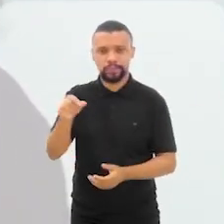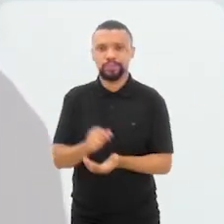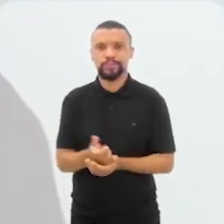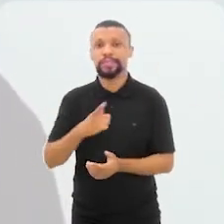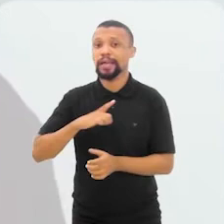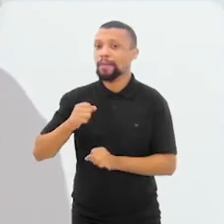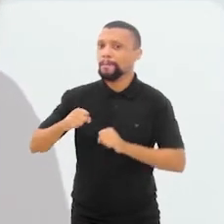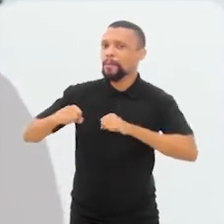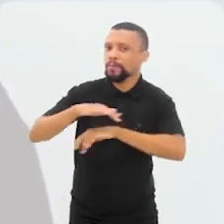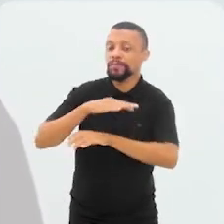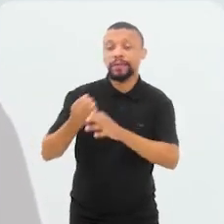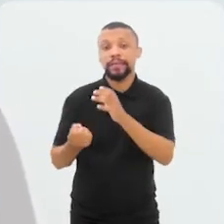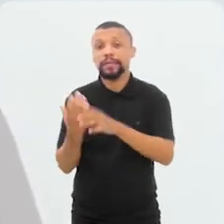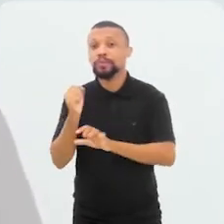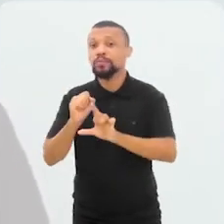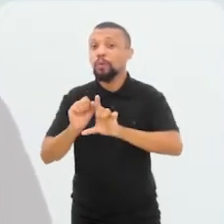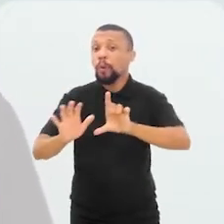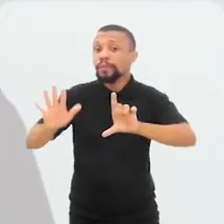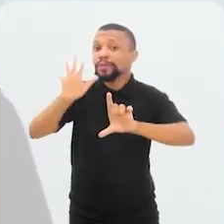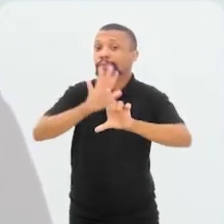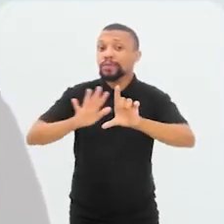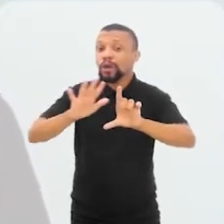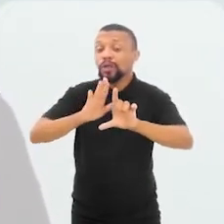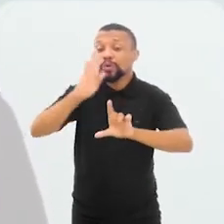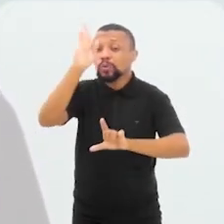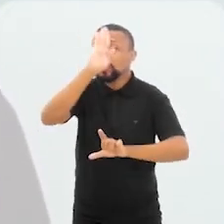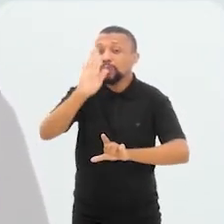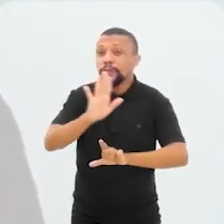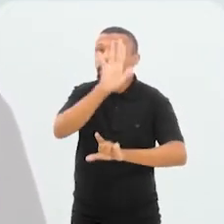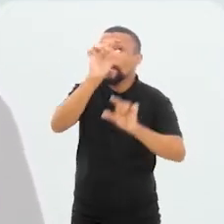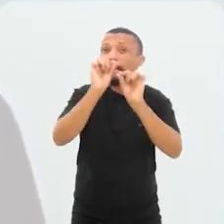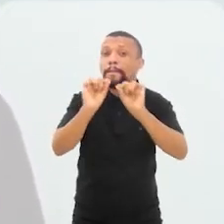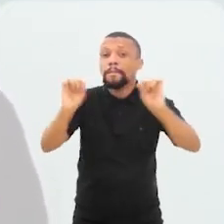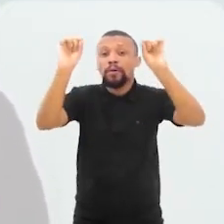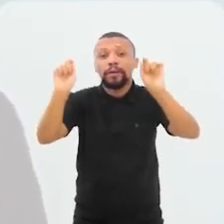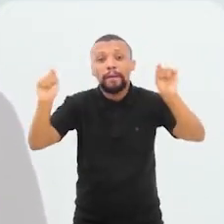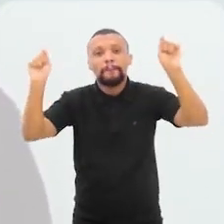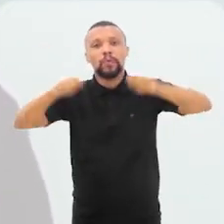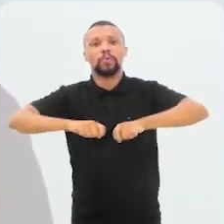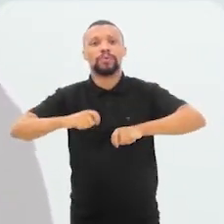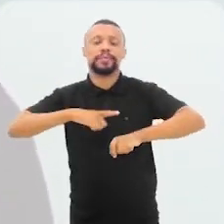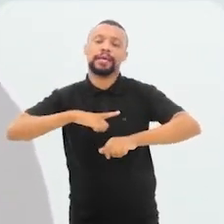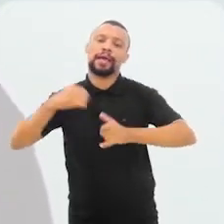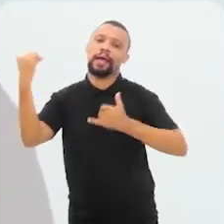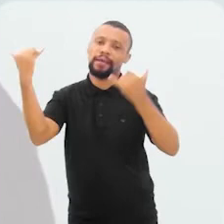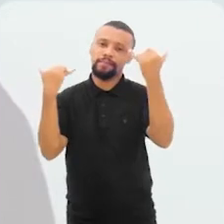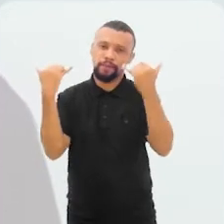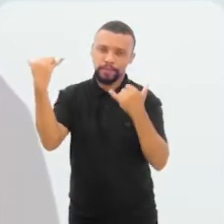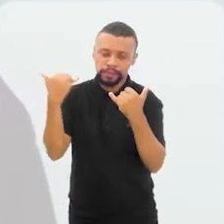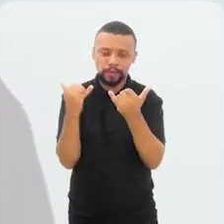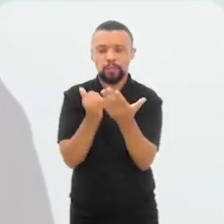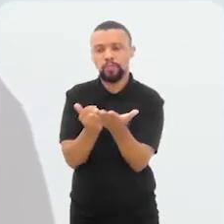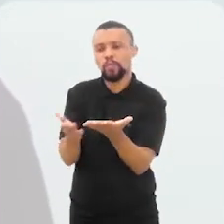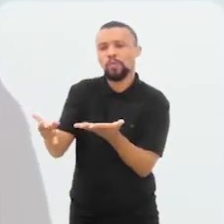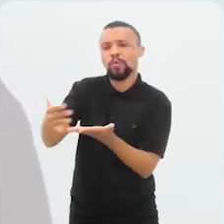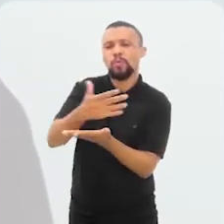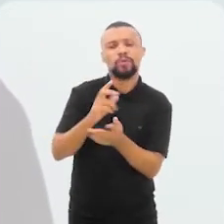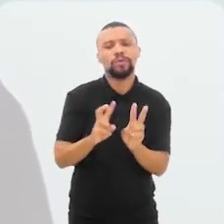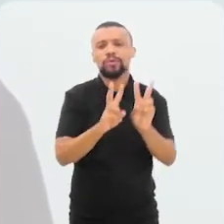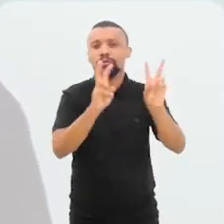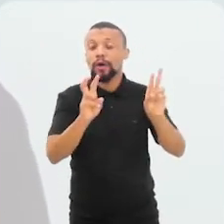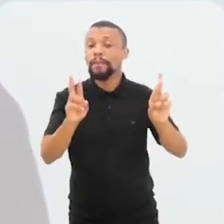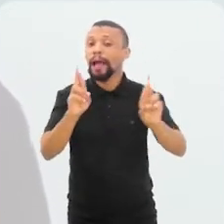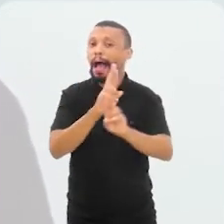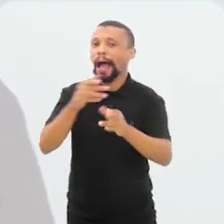movimento de criação de um observatório nacional que torne possível a gente não só gerar informação e relação